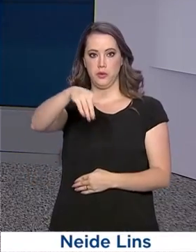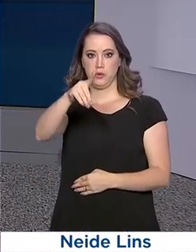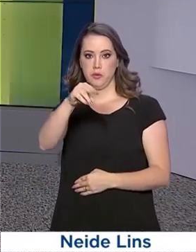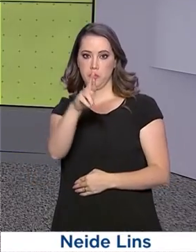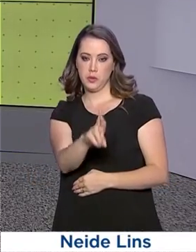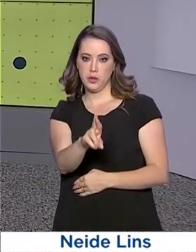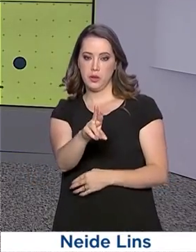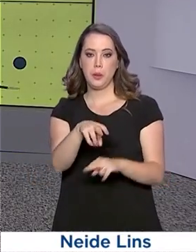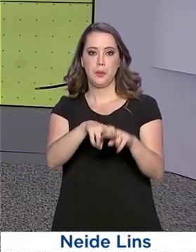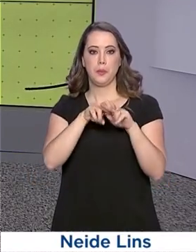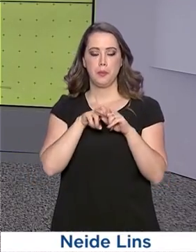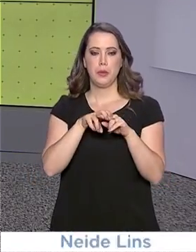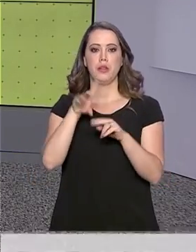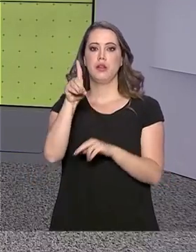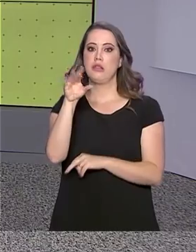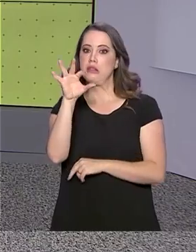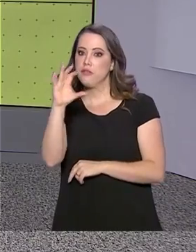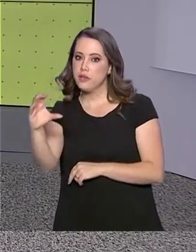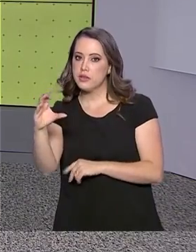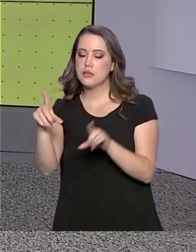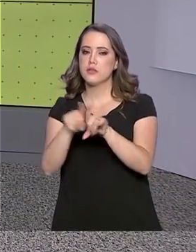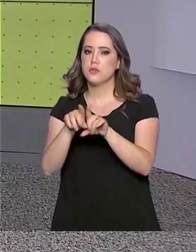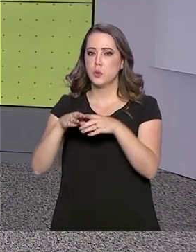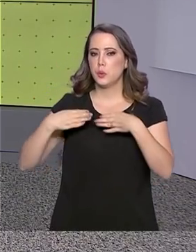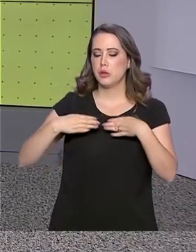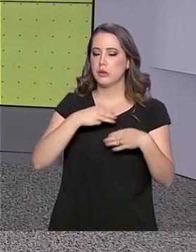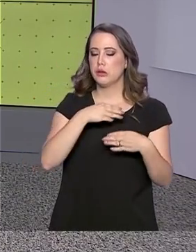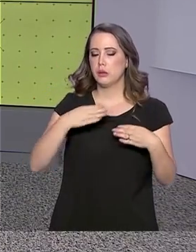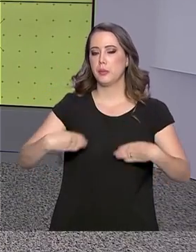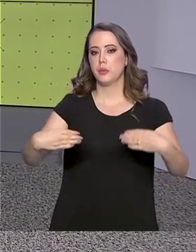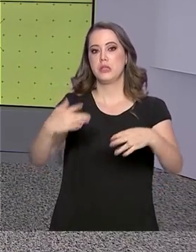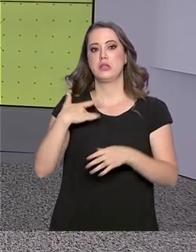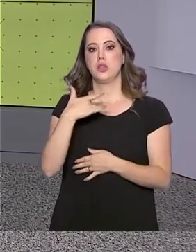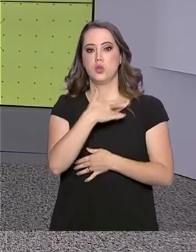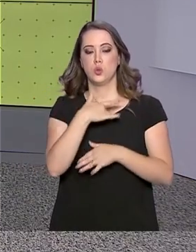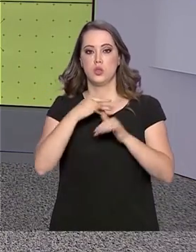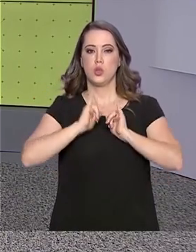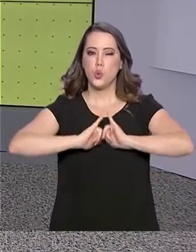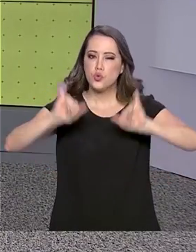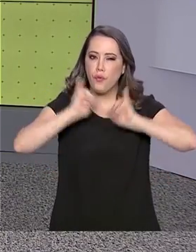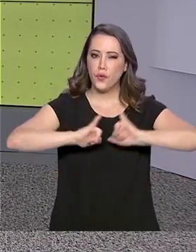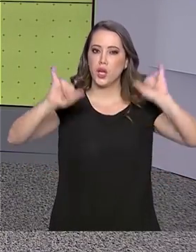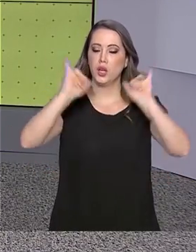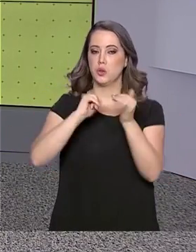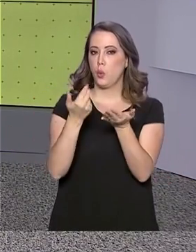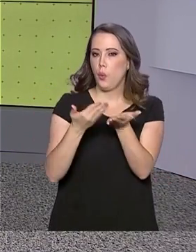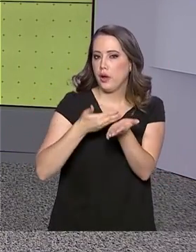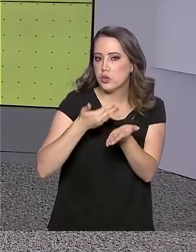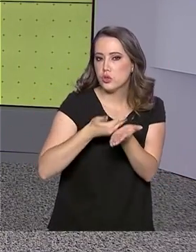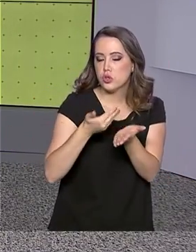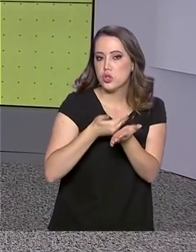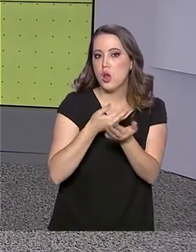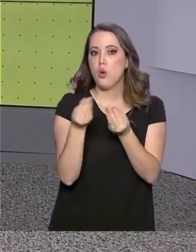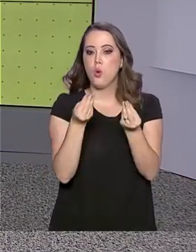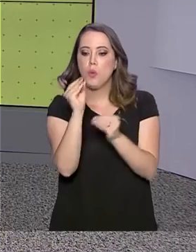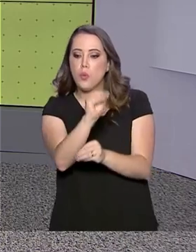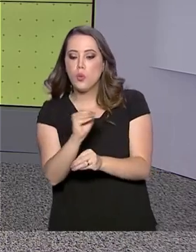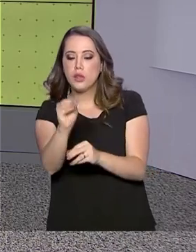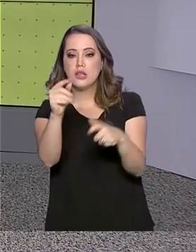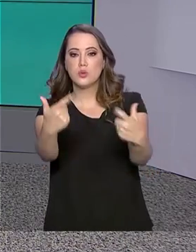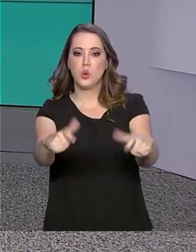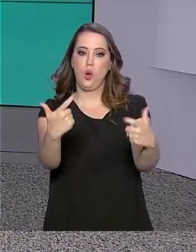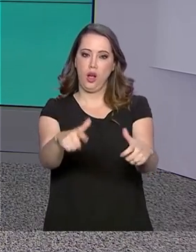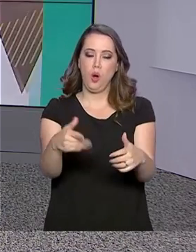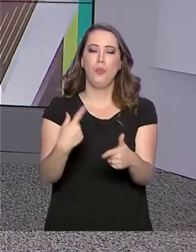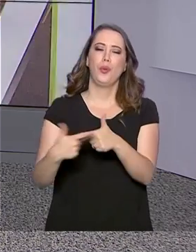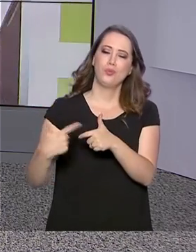Regional, por meio da Defesa Civil e do Ministério da Saúde, está divulgando uma cartilha com orientações e cuidados nas áreas afetadas